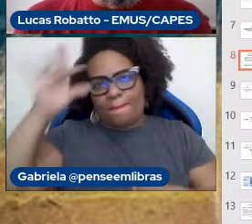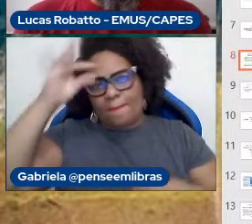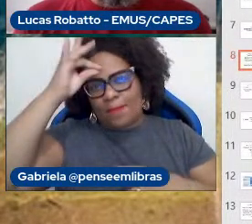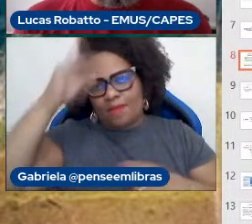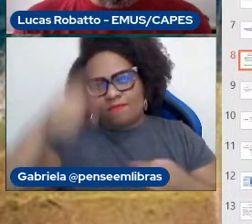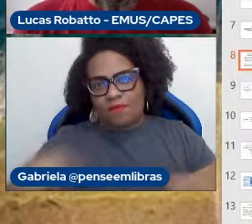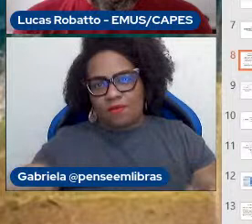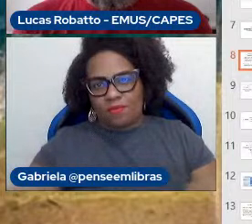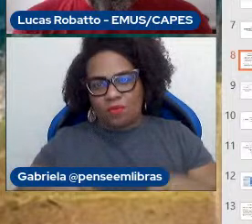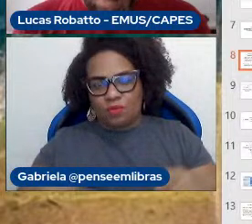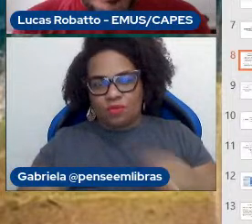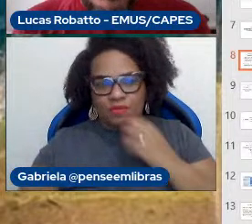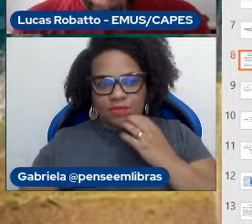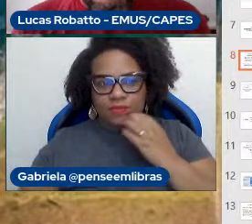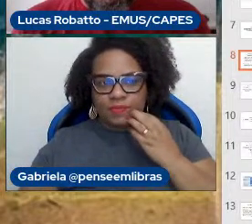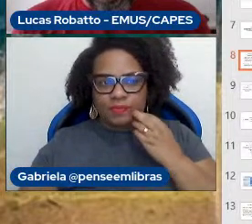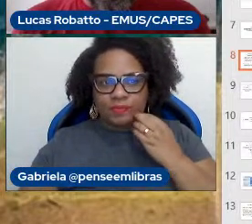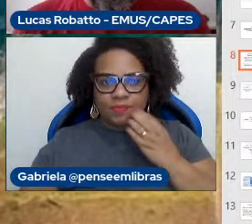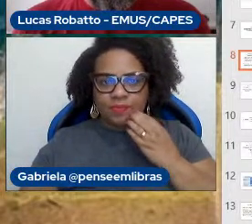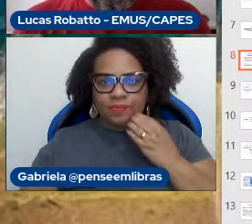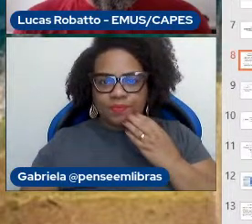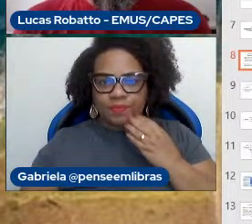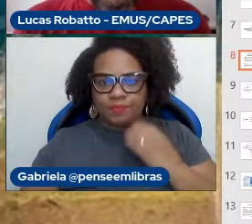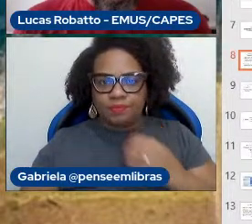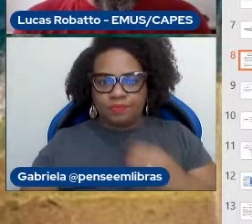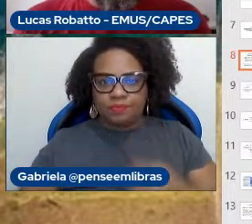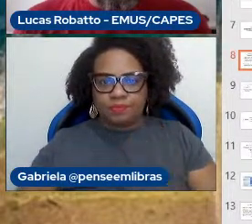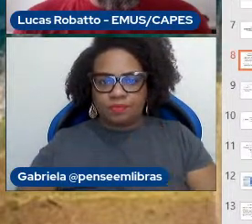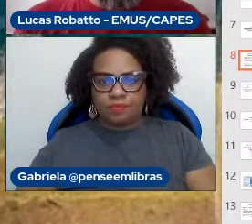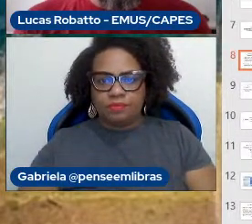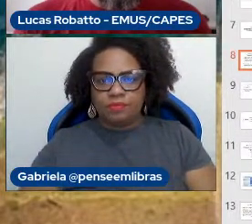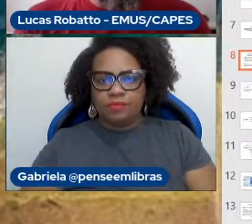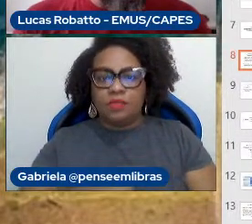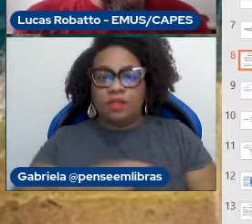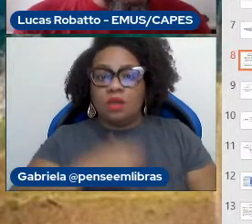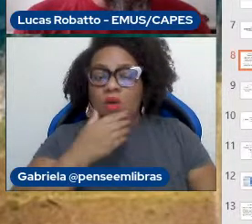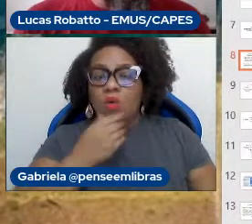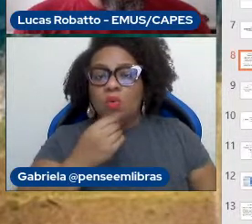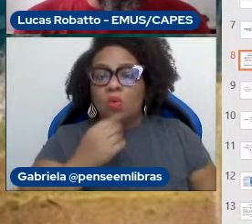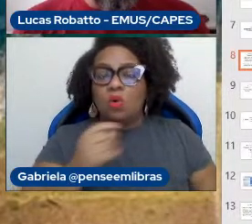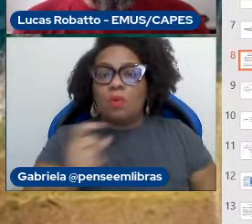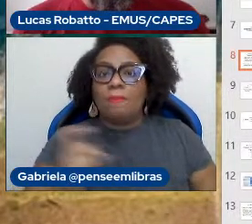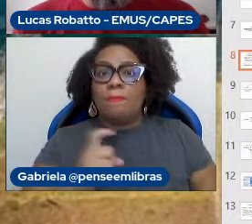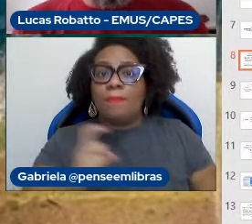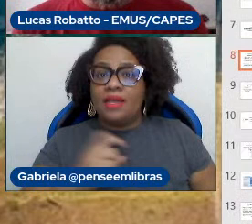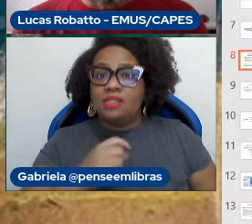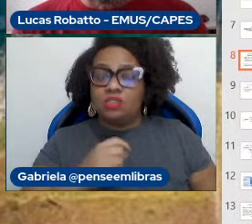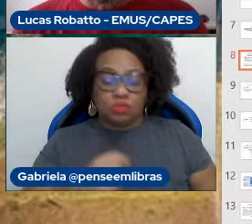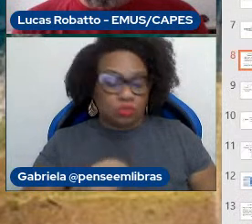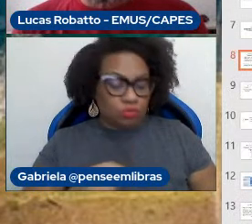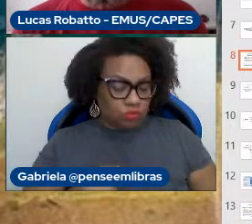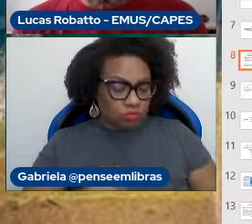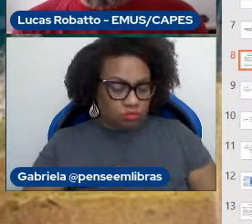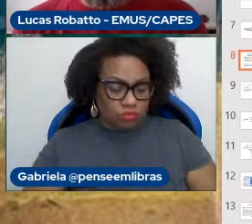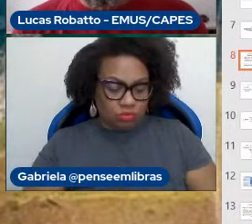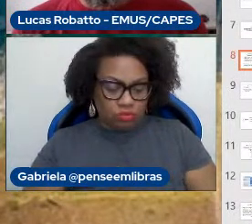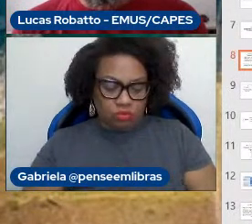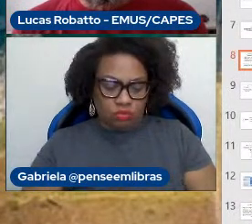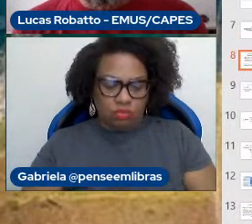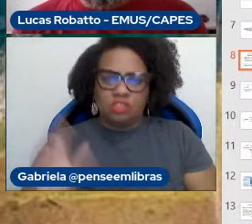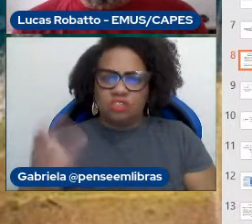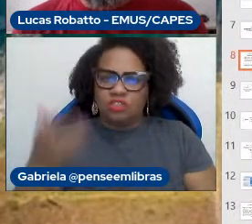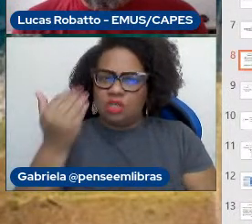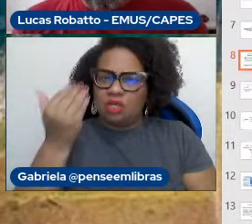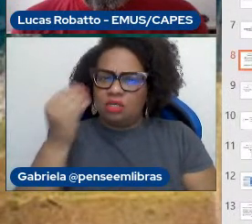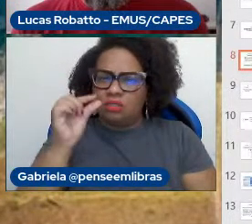O Alten Müller, que é médico de formação em música também, ele já mais recentemente, a